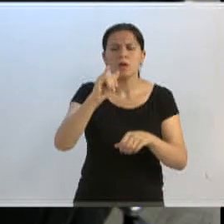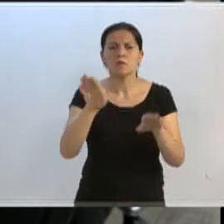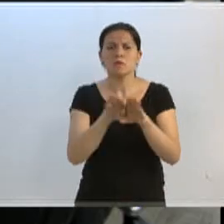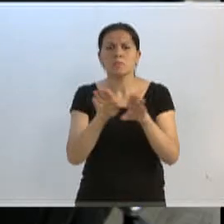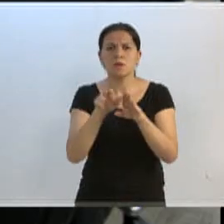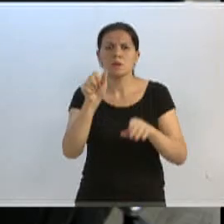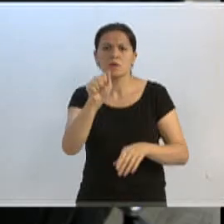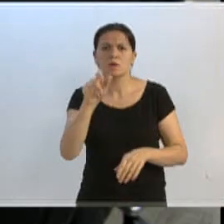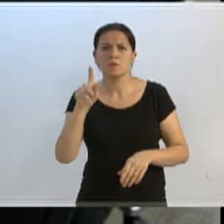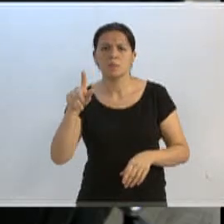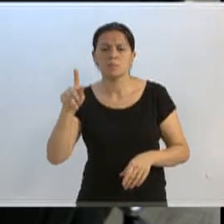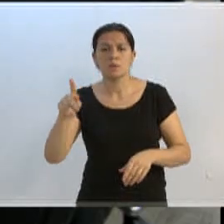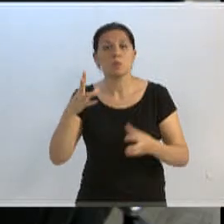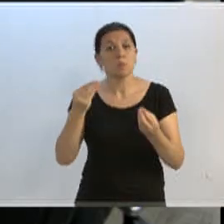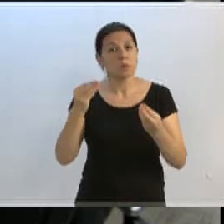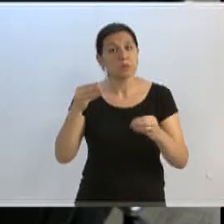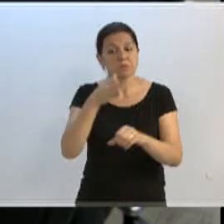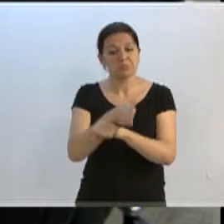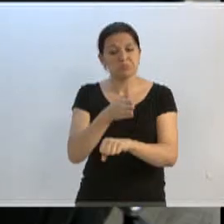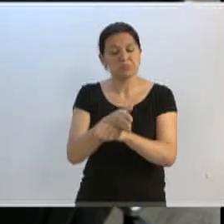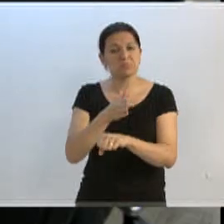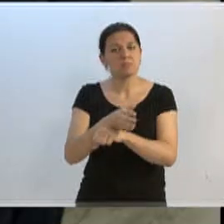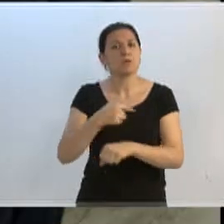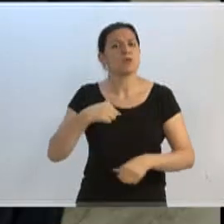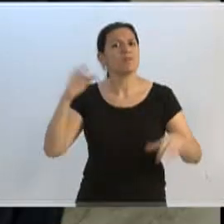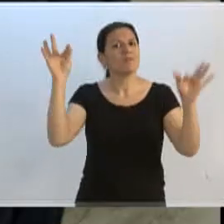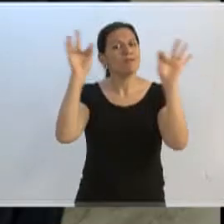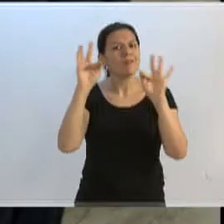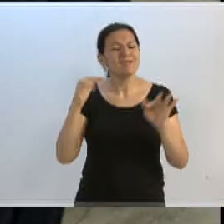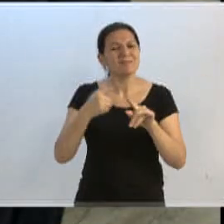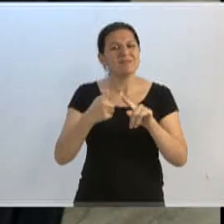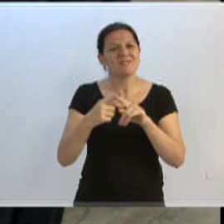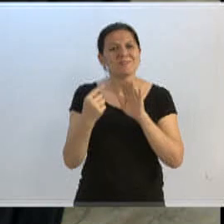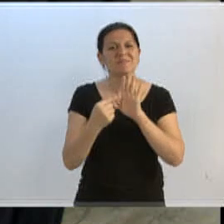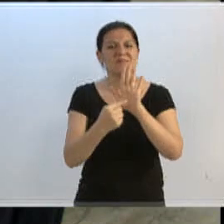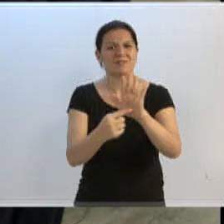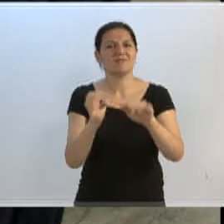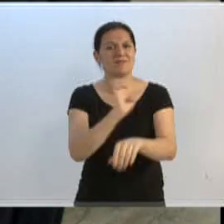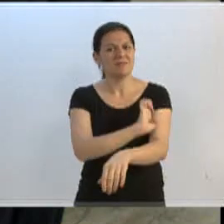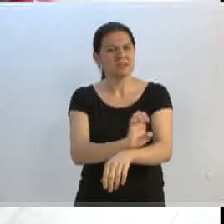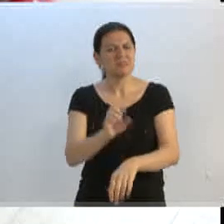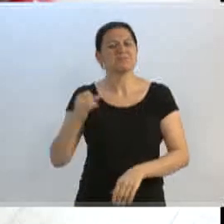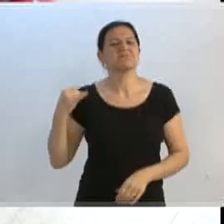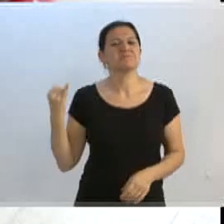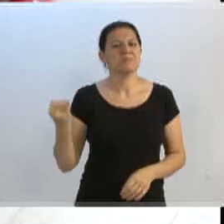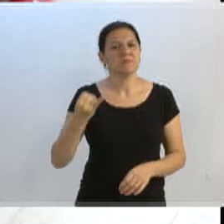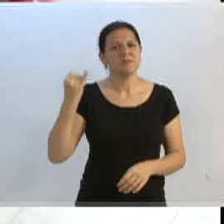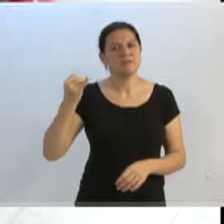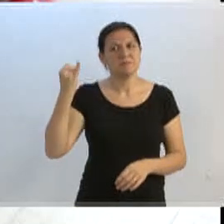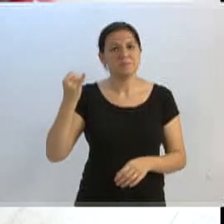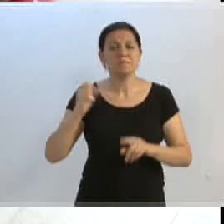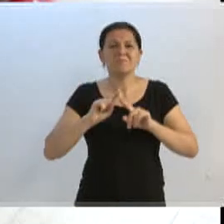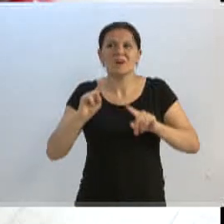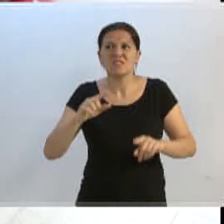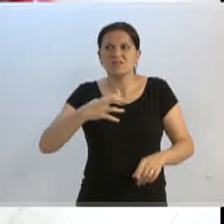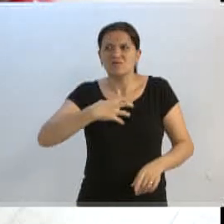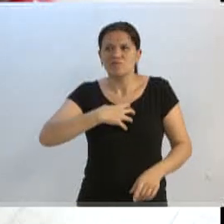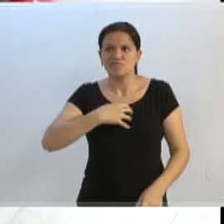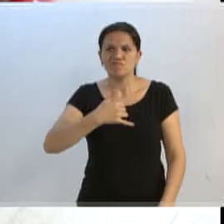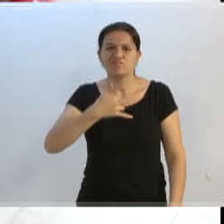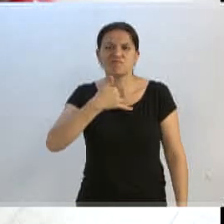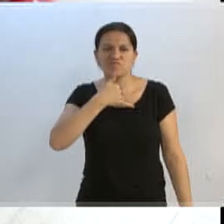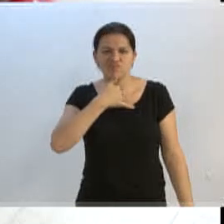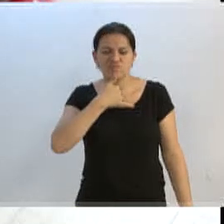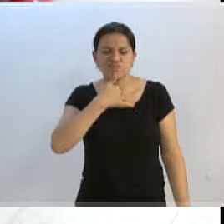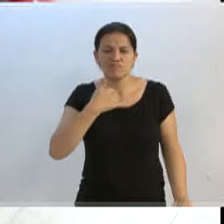muita gente querendo participar. Fiquei feliz, porque isso demonstra que a educação, de fato, é importante na cidade, mas fiquei chateado também, obrigado, Ari,